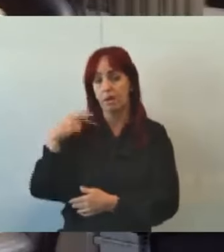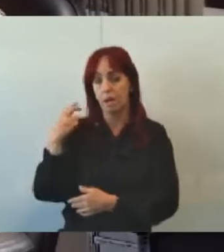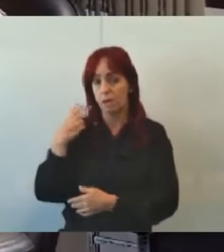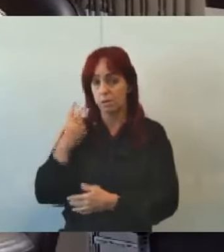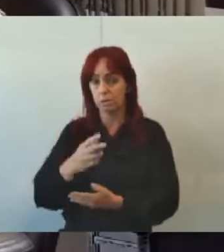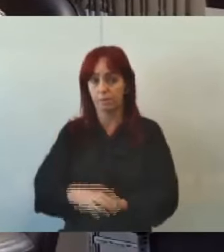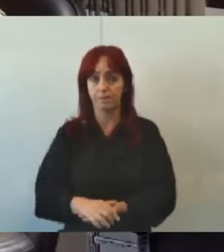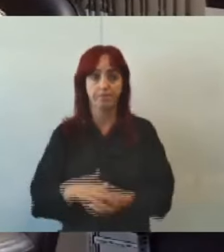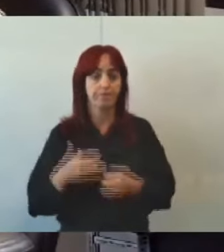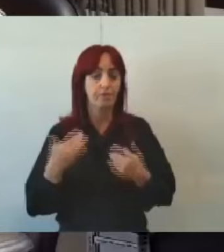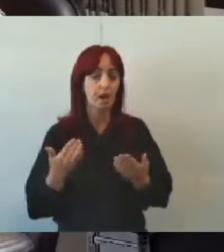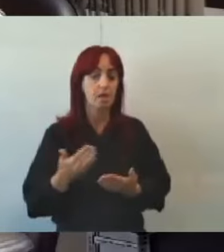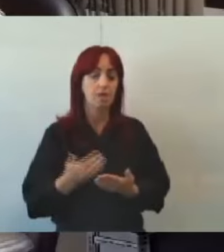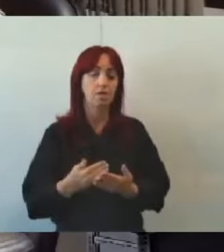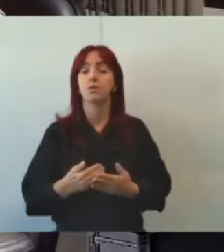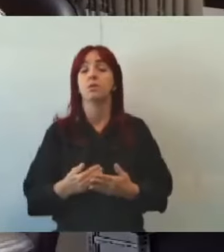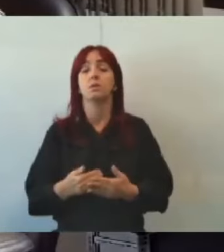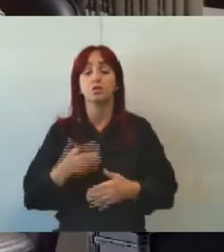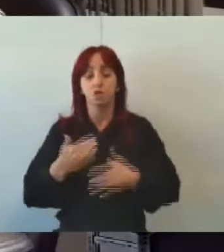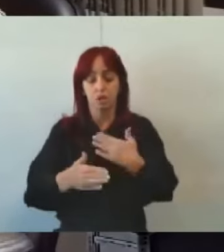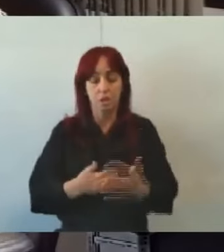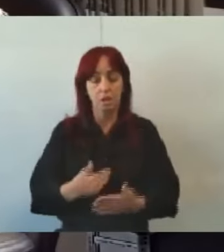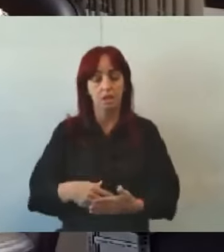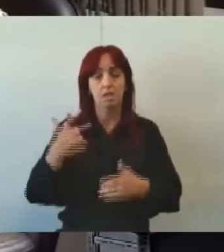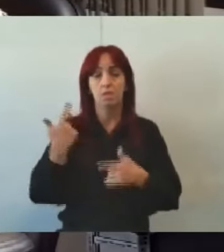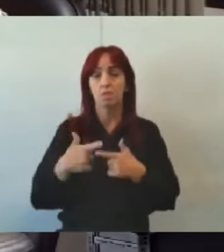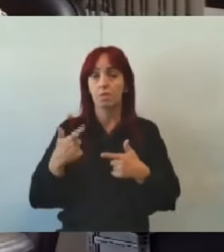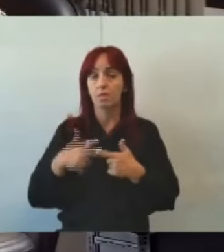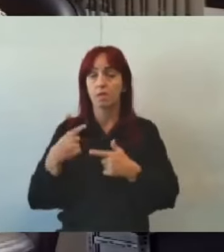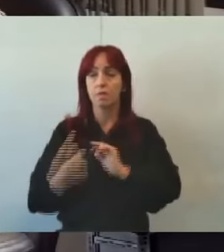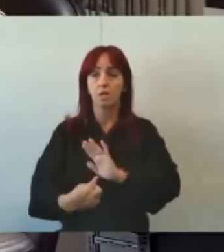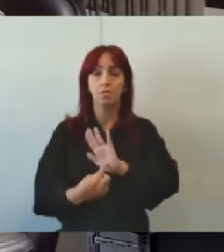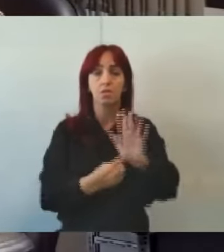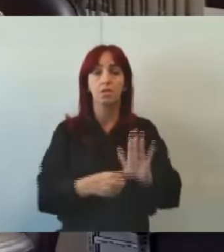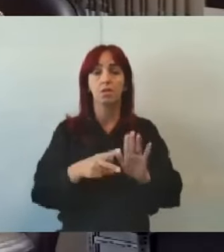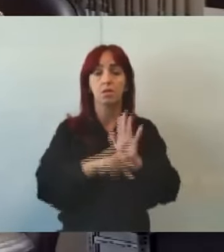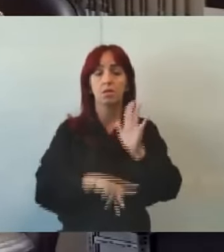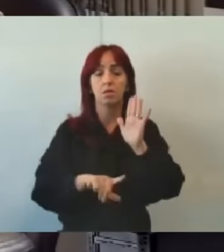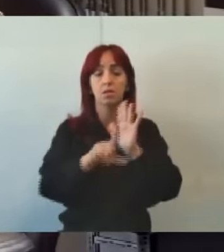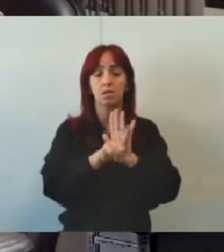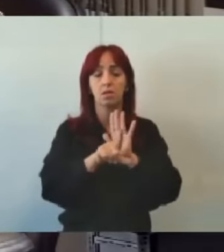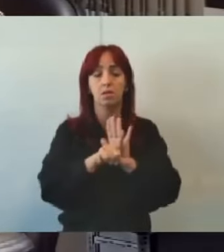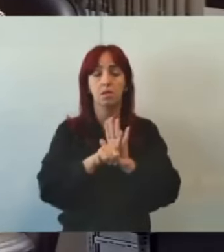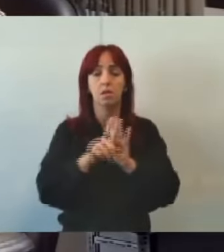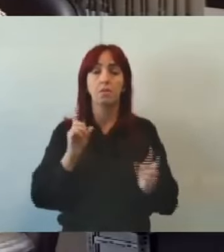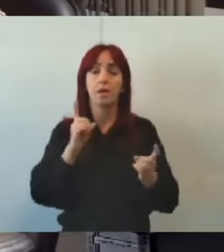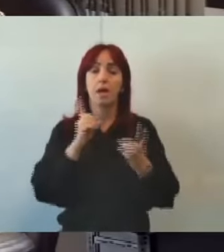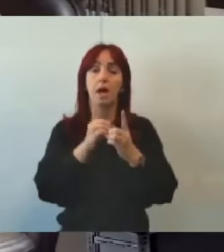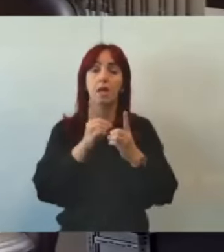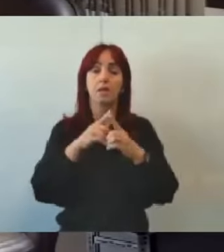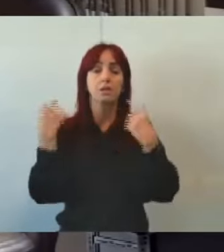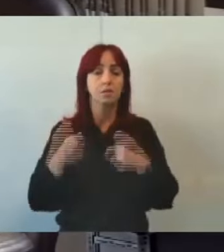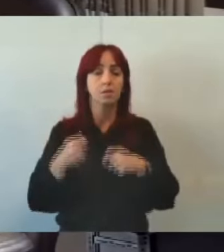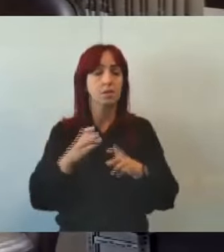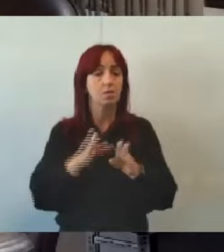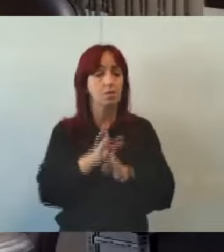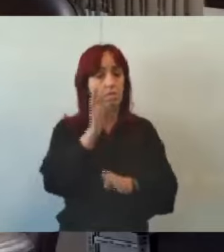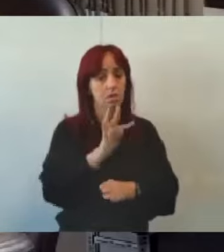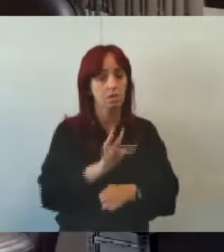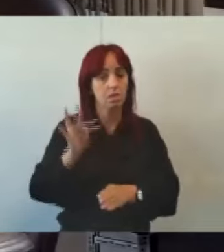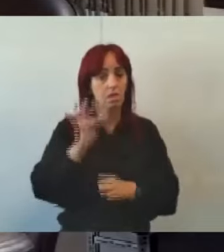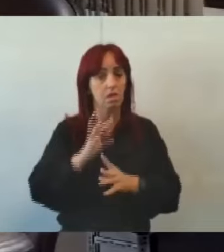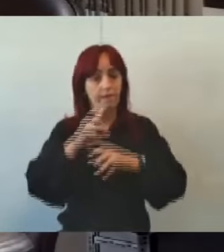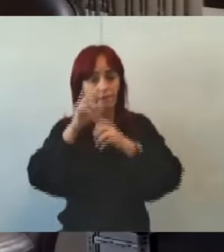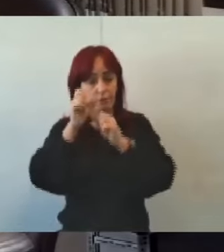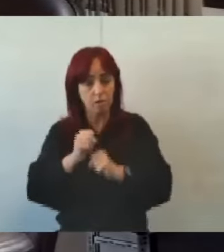Então, diante dessas situações evidenciadas por essa comissão, nós apresentamos um projeto de lei para atender as necessidades dos conselhos tutelares e fortalecer